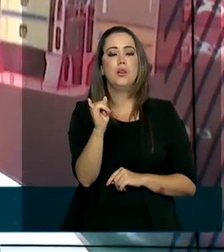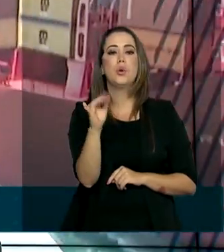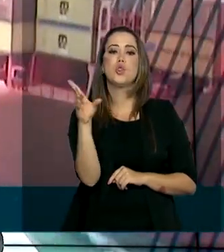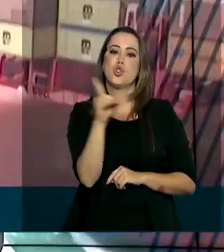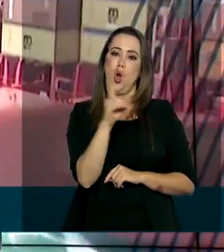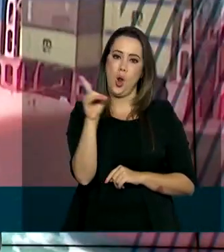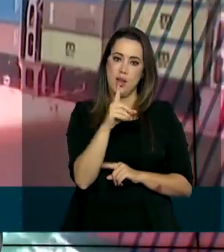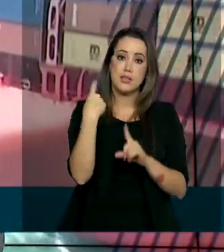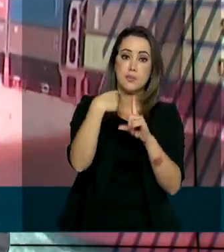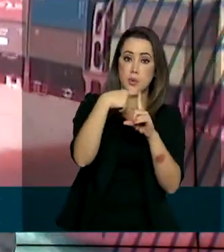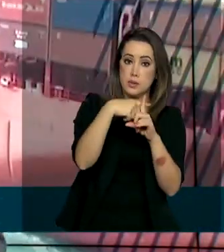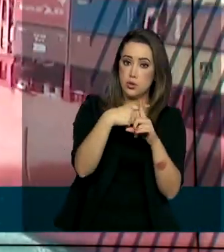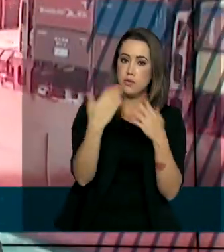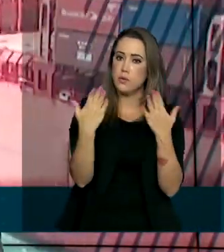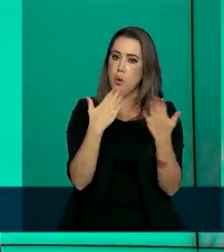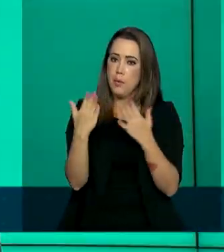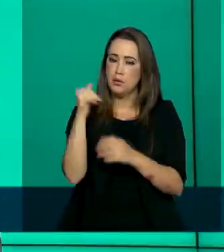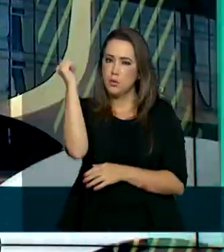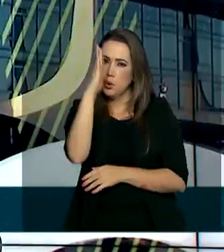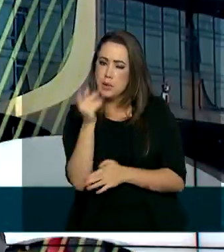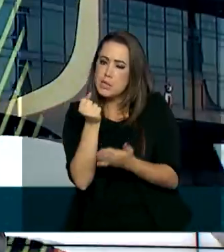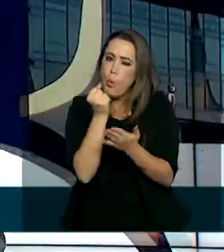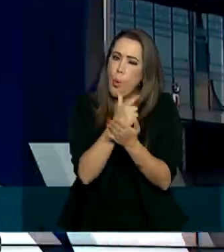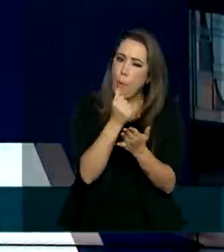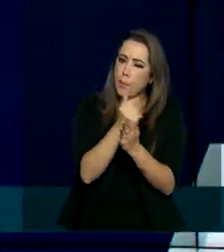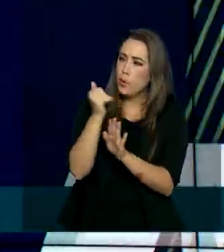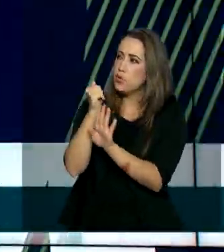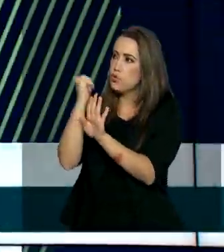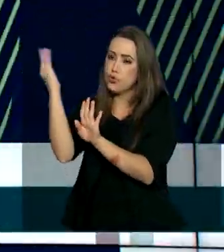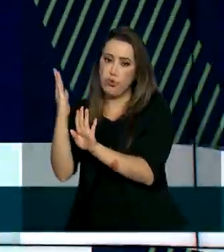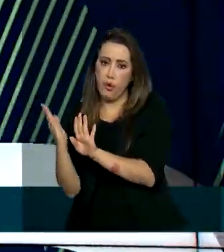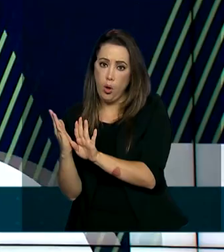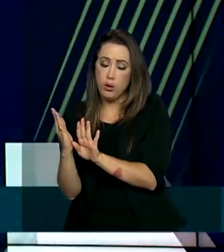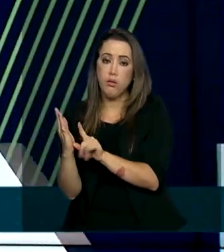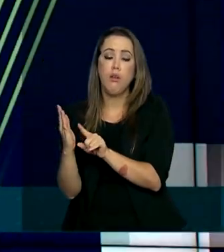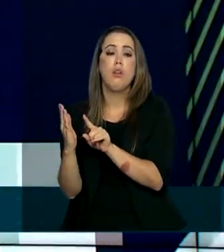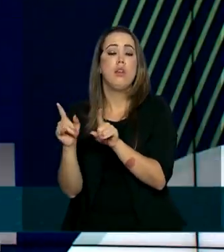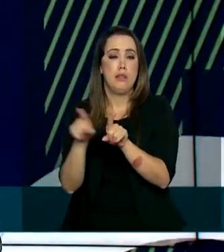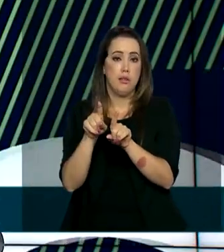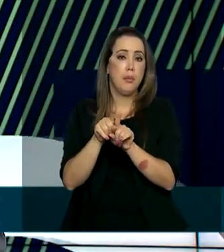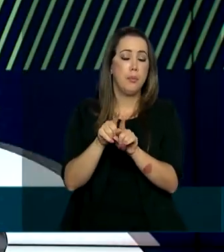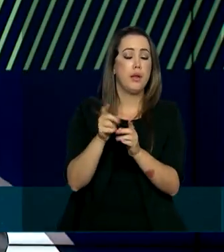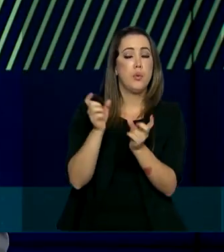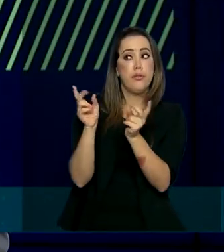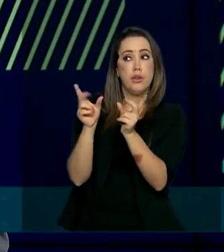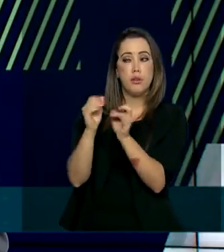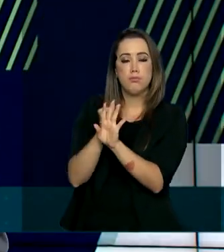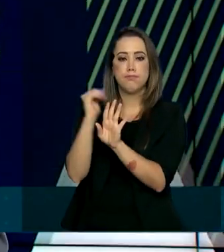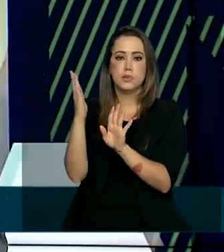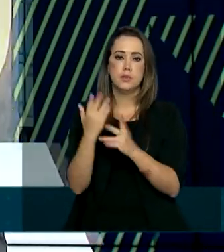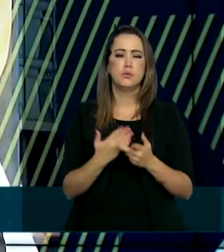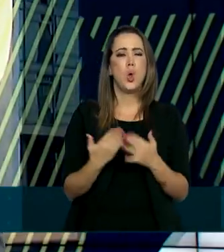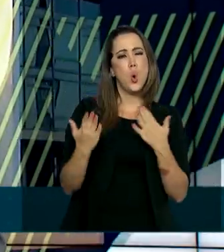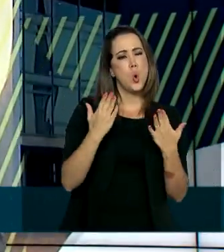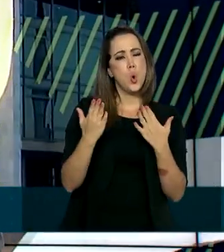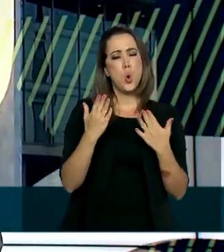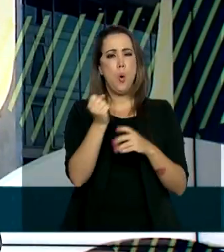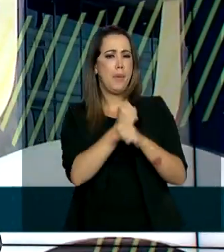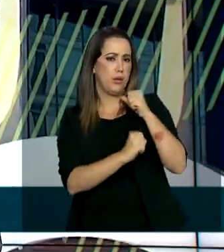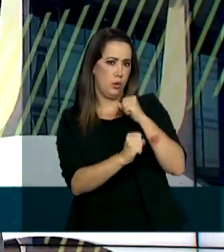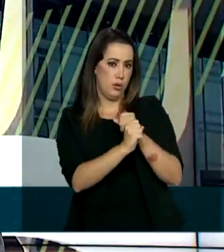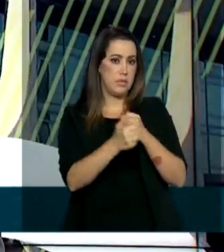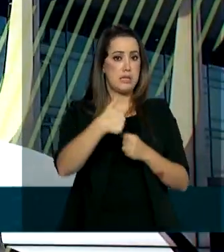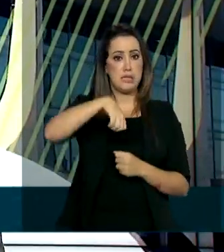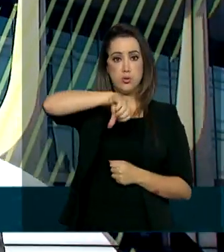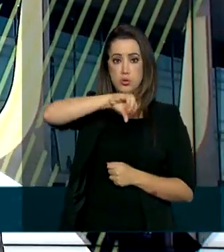exportou menos aquilo que importou. Segundo o Ministério da Economia, houve queda de 19% no saldo se comparado